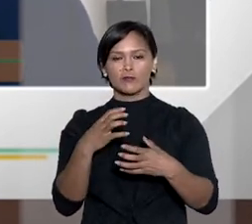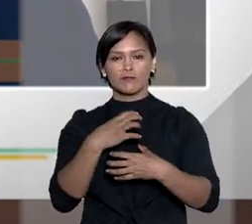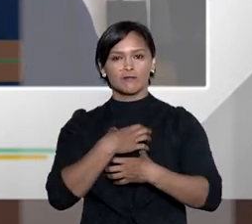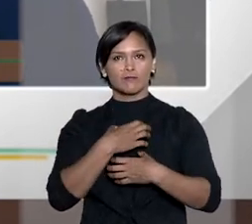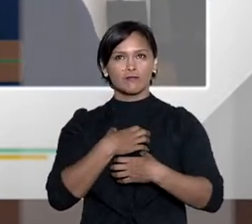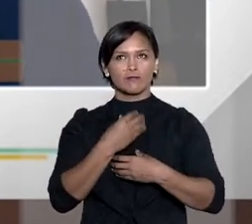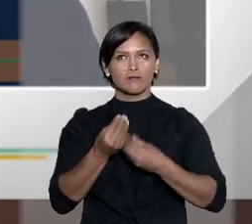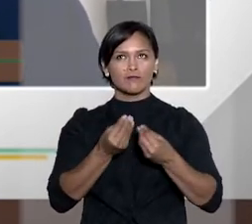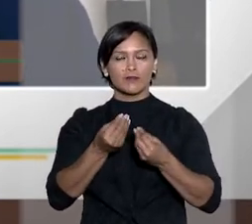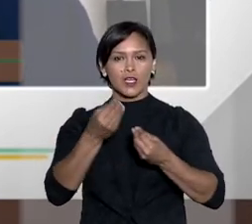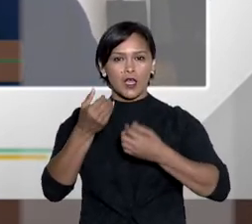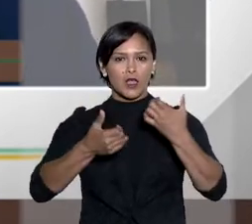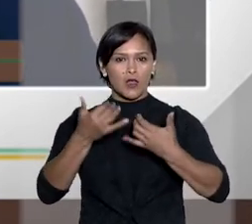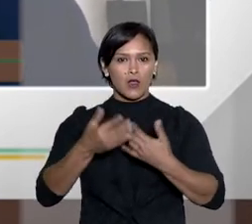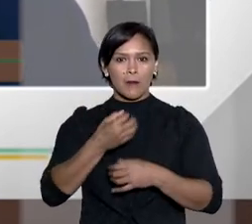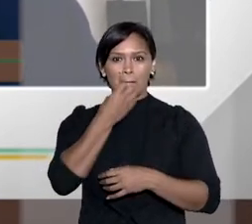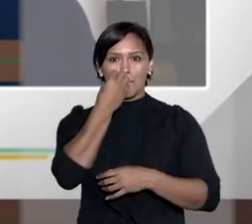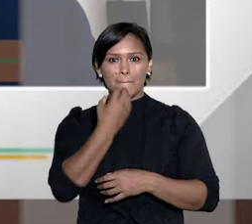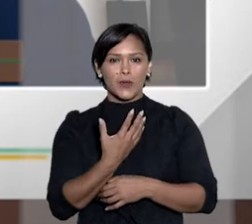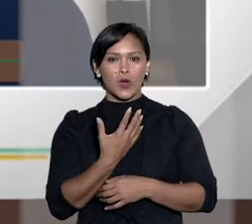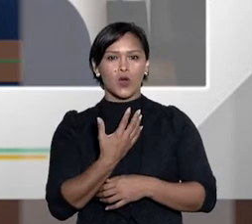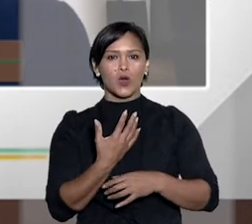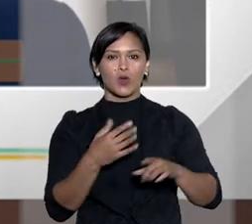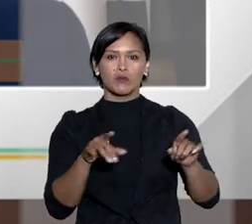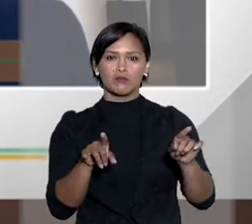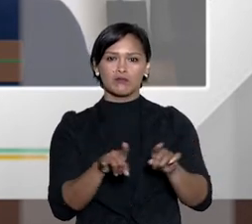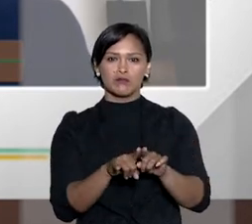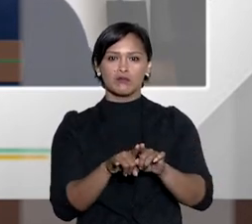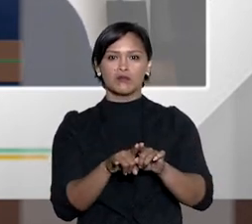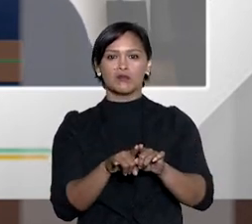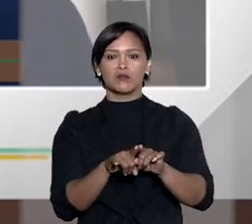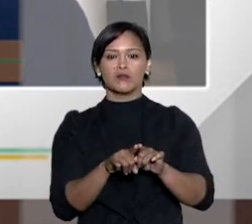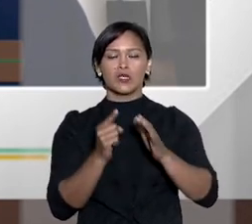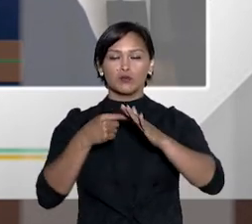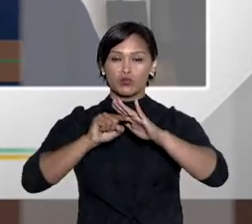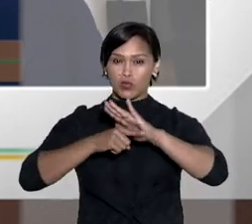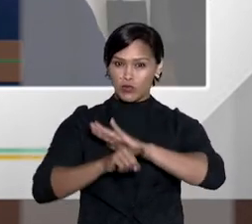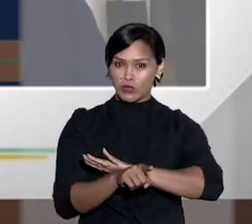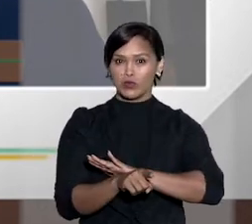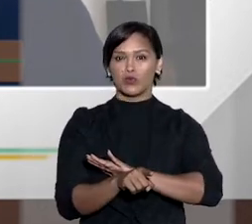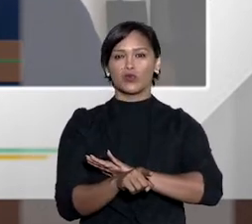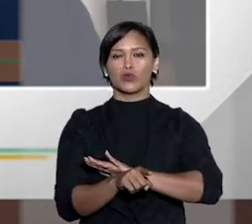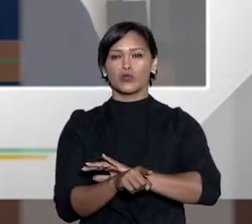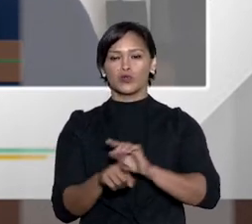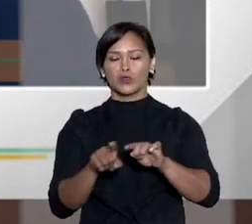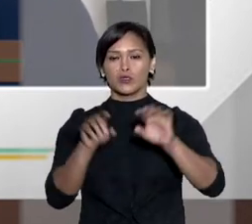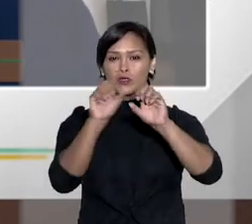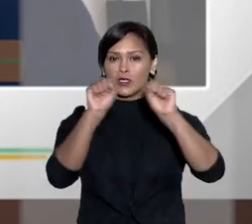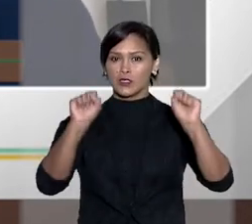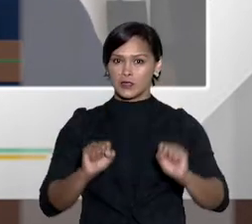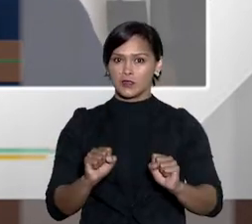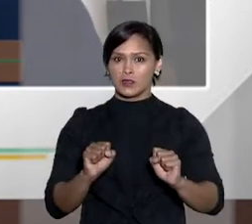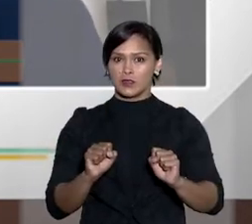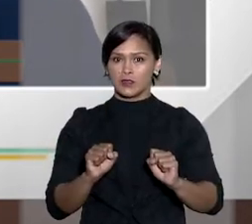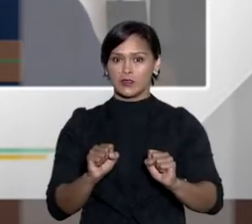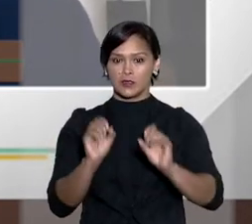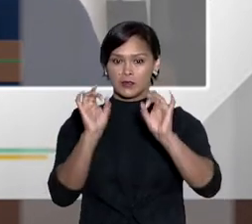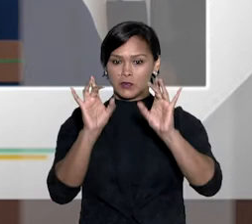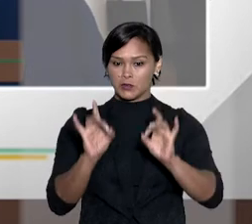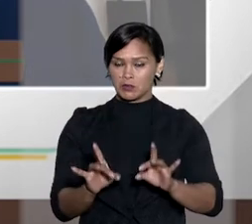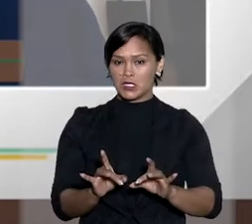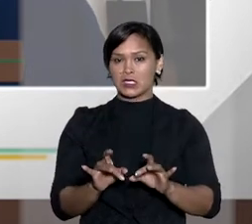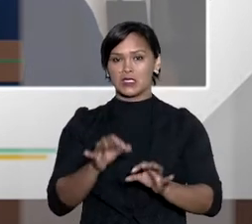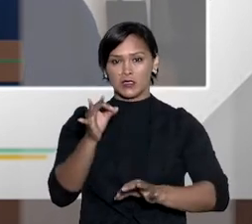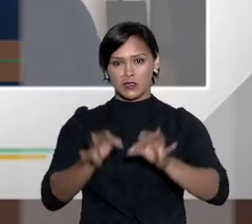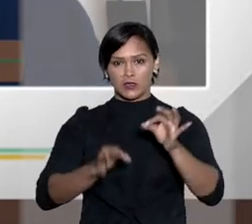bem arraigada nesse sistema dos juizados especiais civis